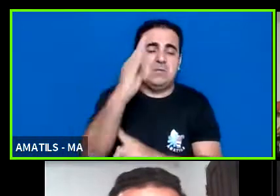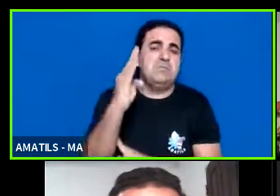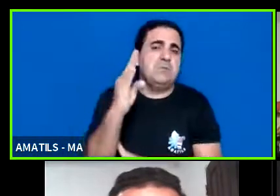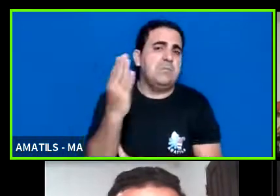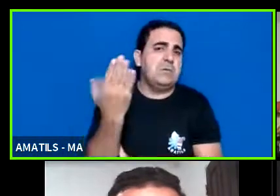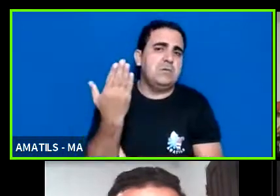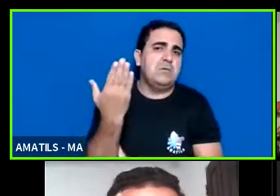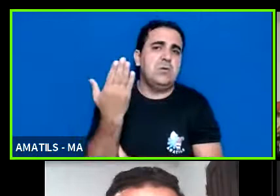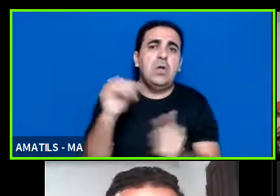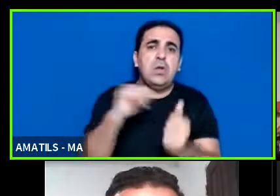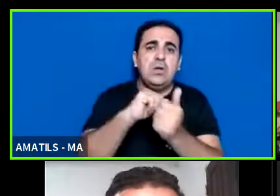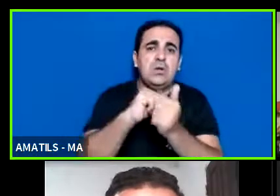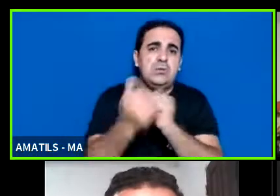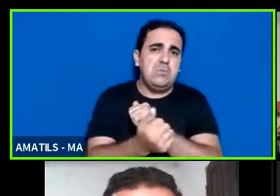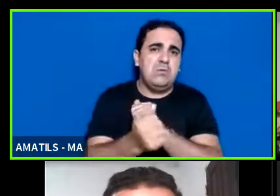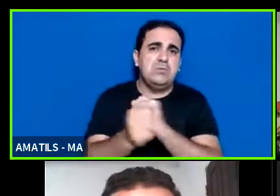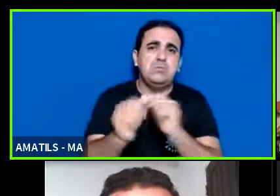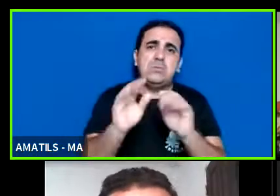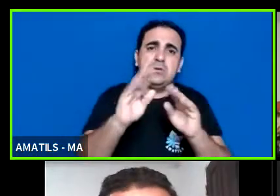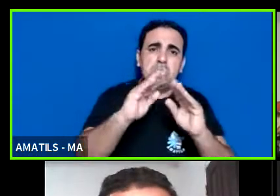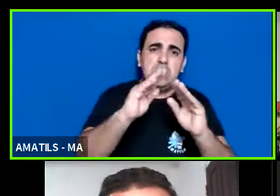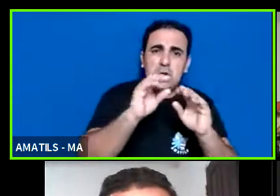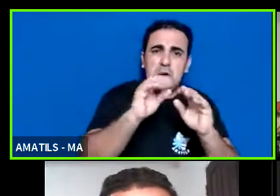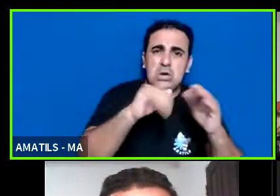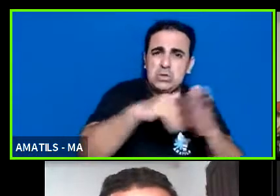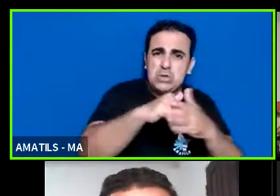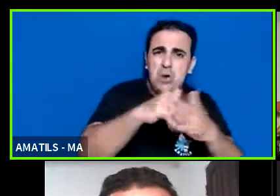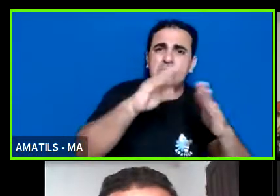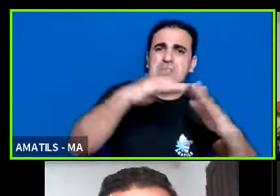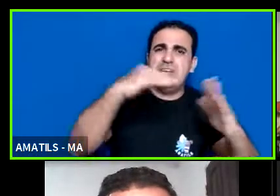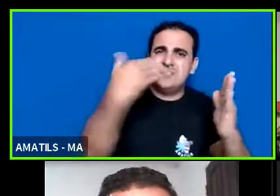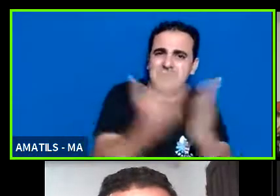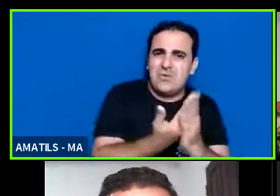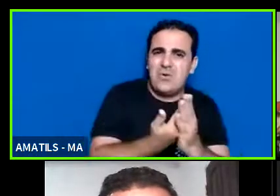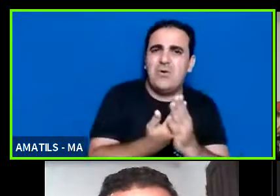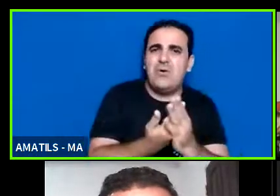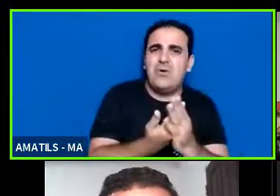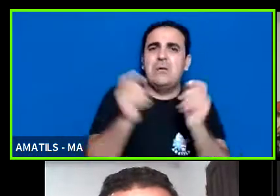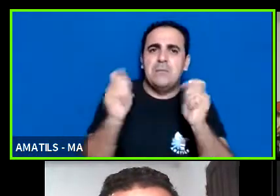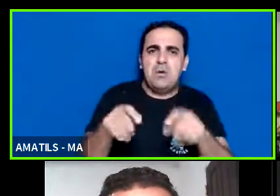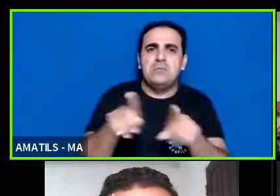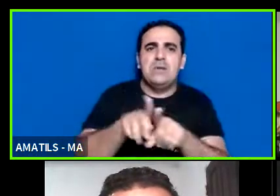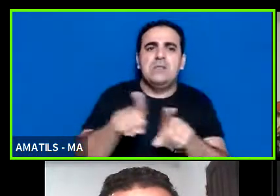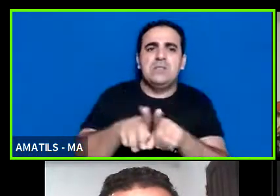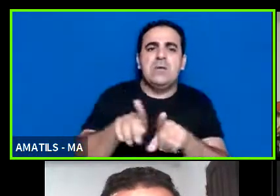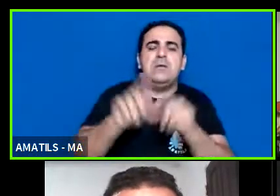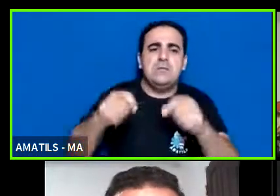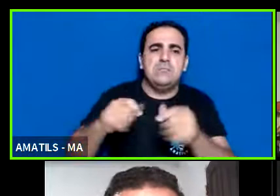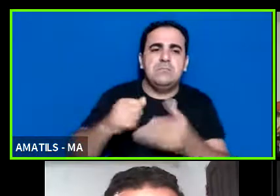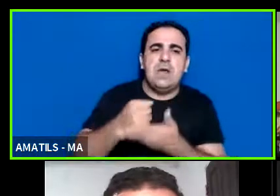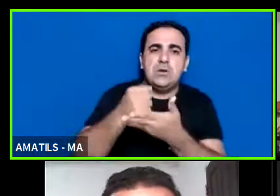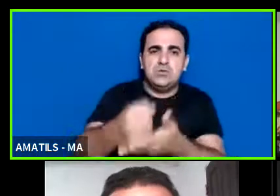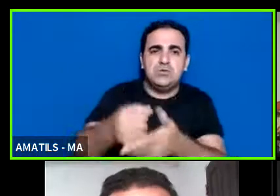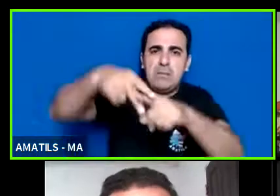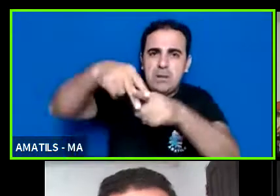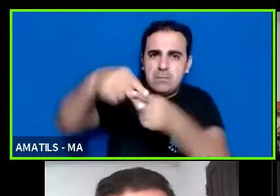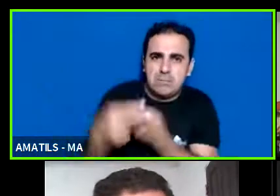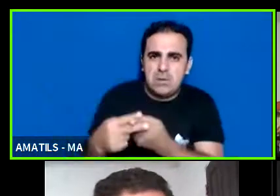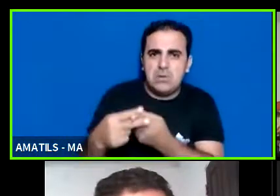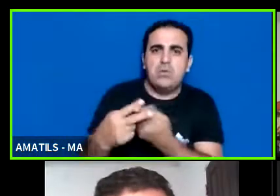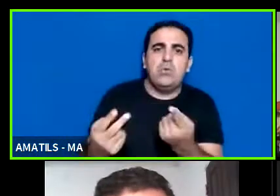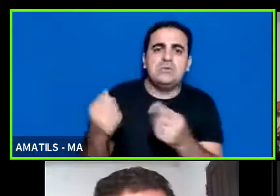jogos escolares podendo também atender manutenção e reforma de instalações para prática